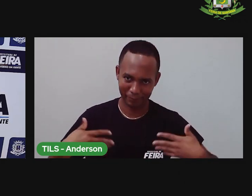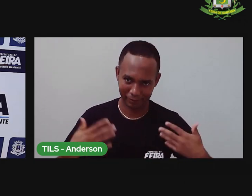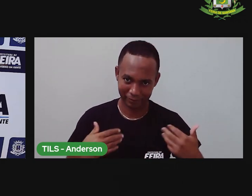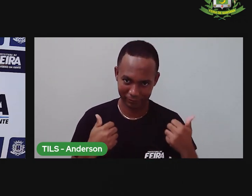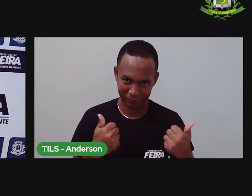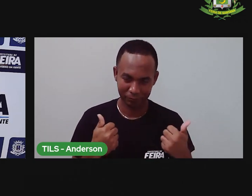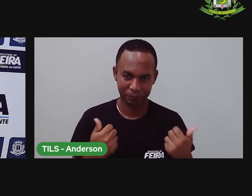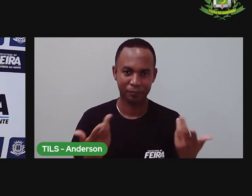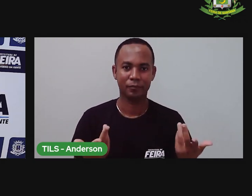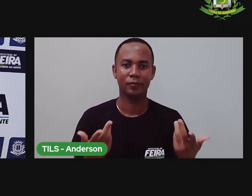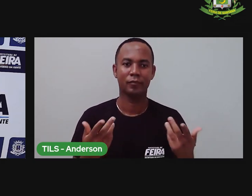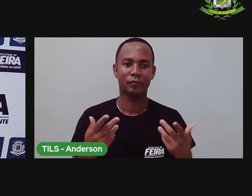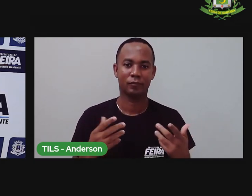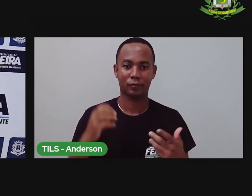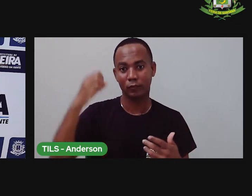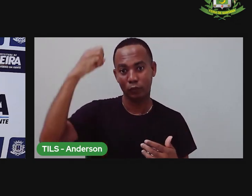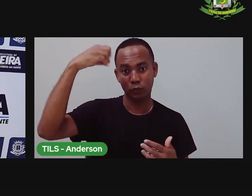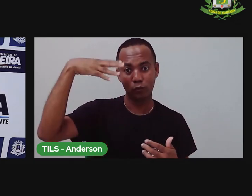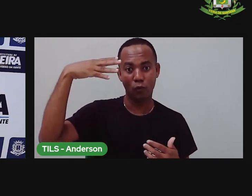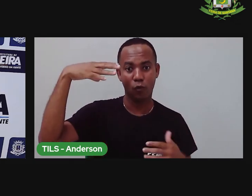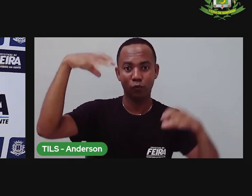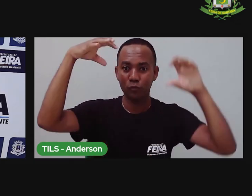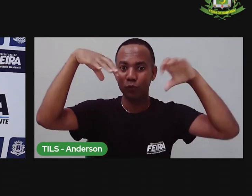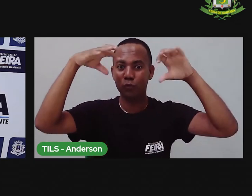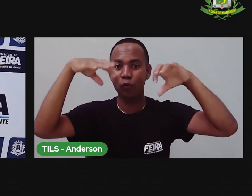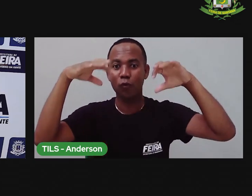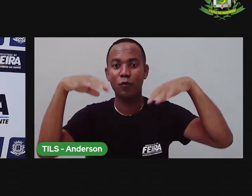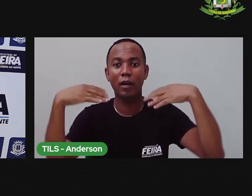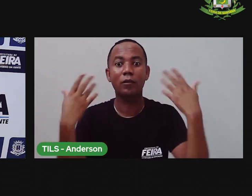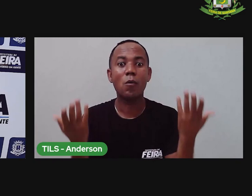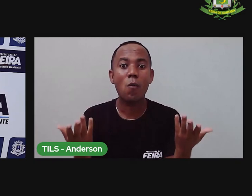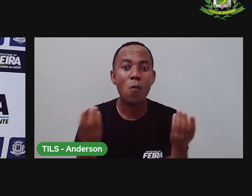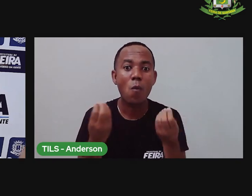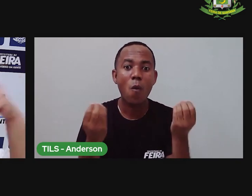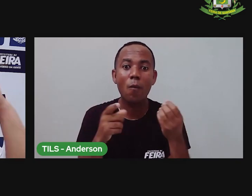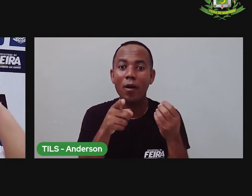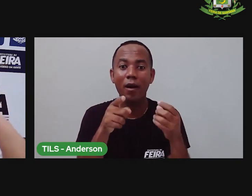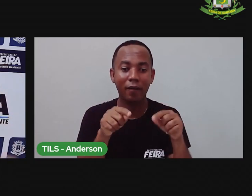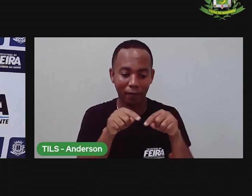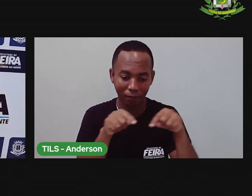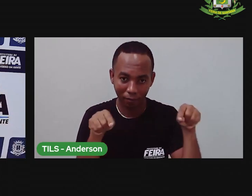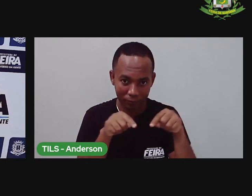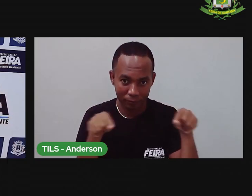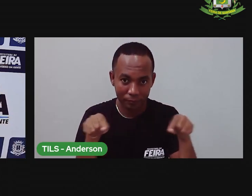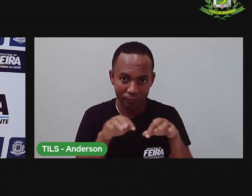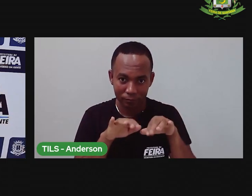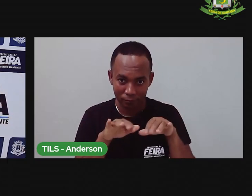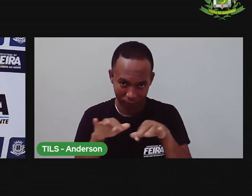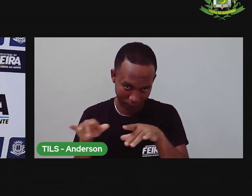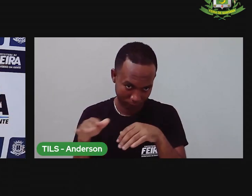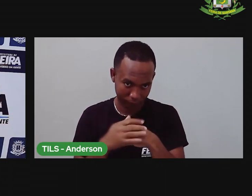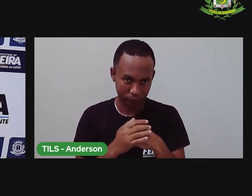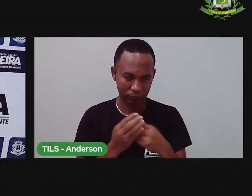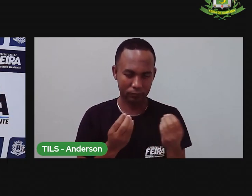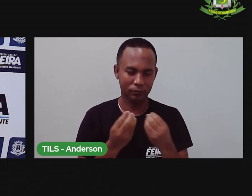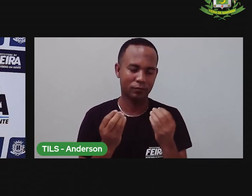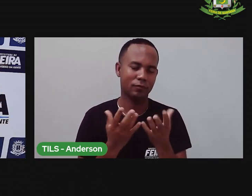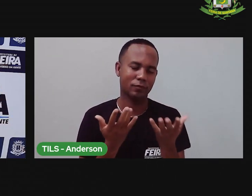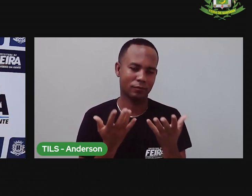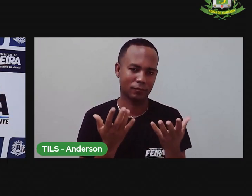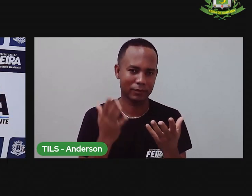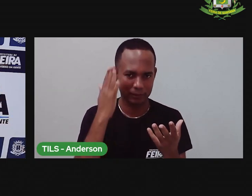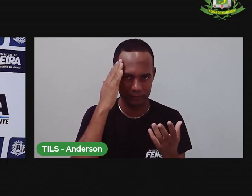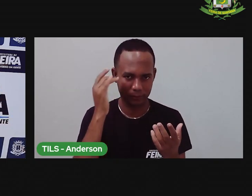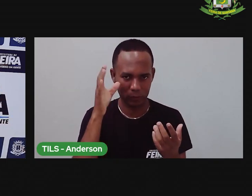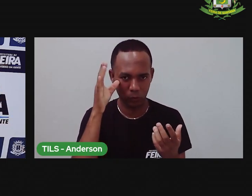nublado, frio, calor, como é que vocês estão? Escrevam aqui embaixo que é para a gente saber, porque eu sou muito curiosa, né?